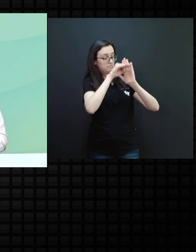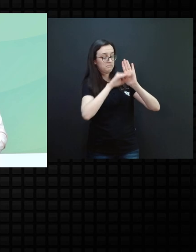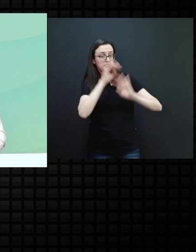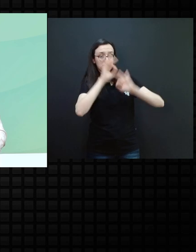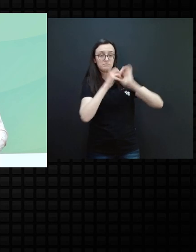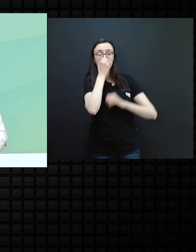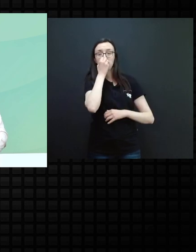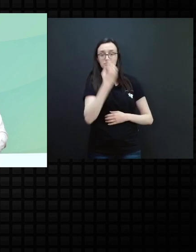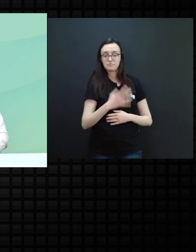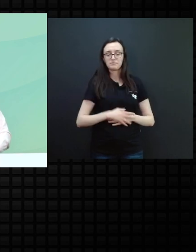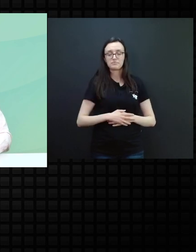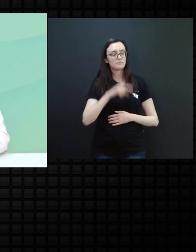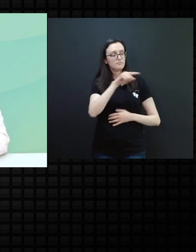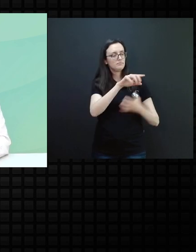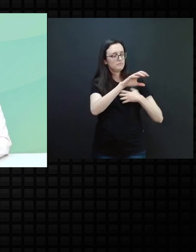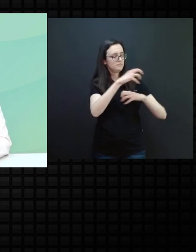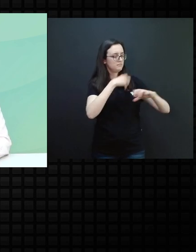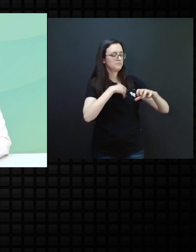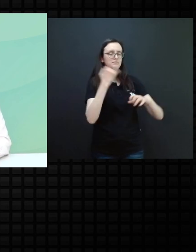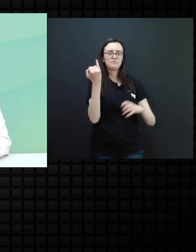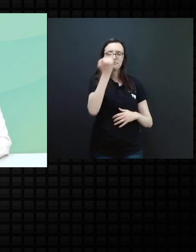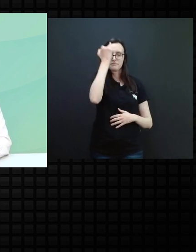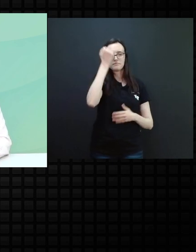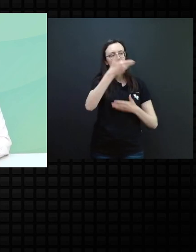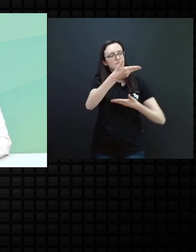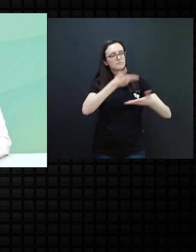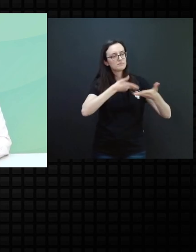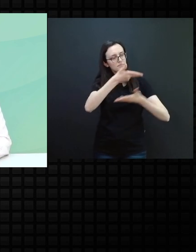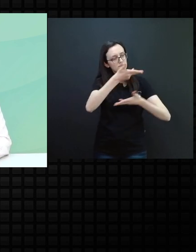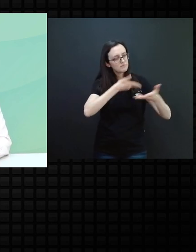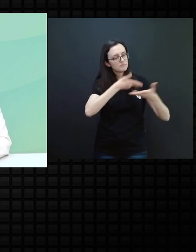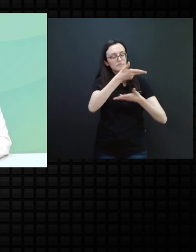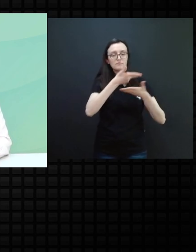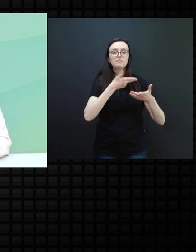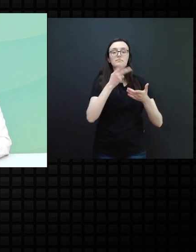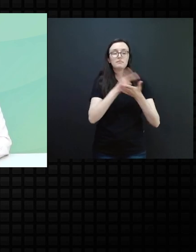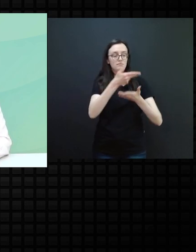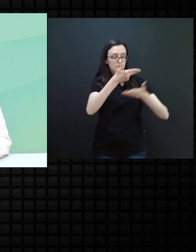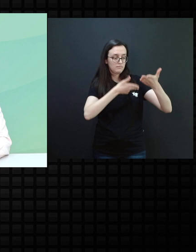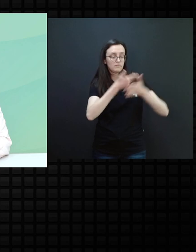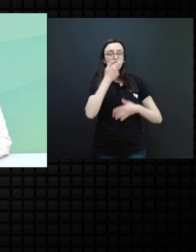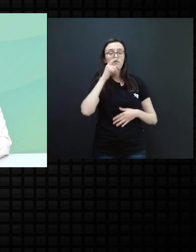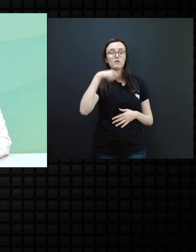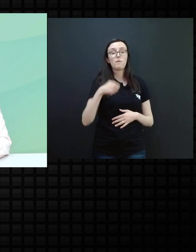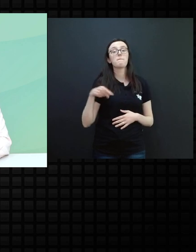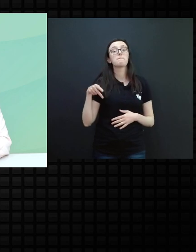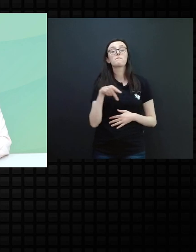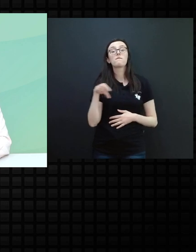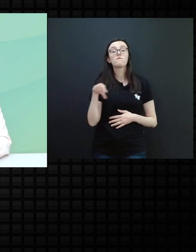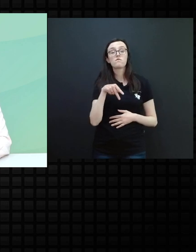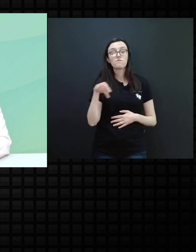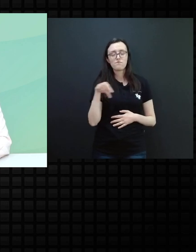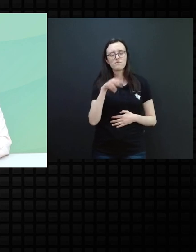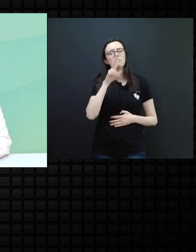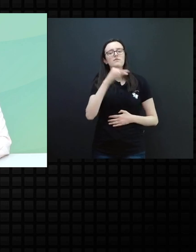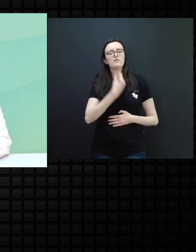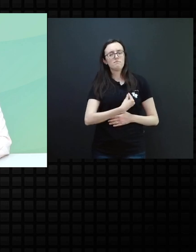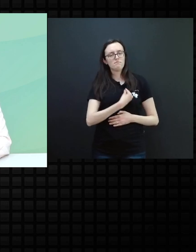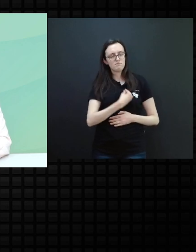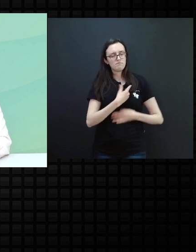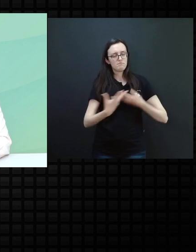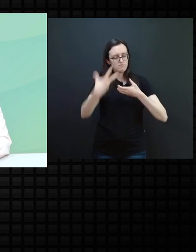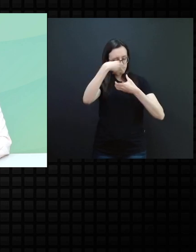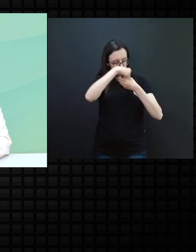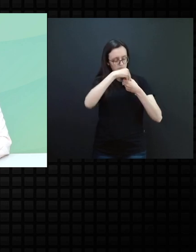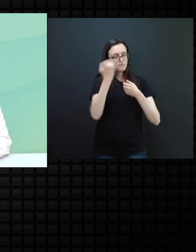é, é uma dedicação grande, né, do mediador, e sempre que eu falo mediador, eu estou falando do professor, né, que vai estar dentro do centro,